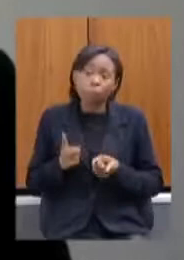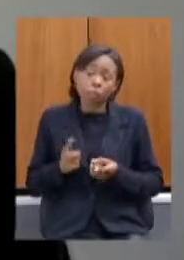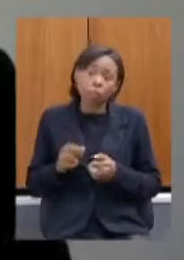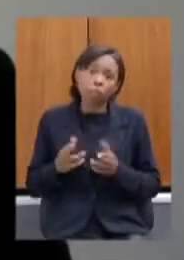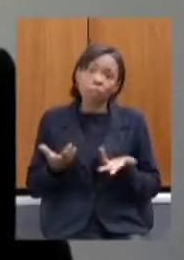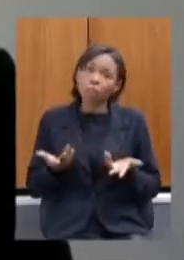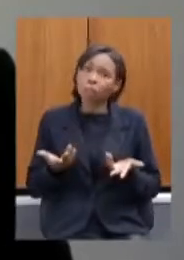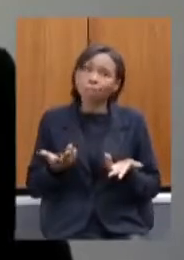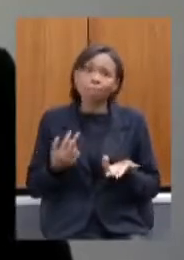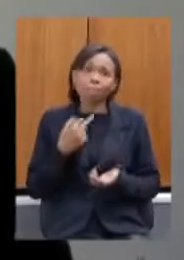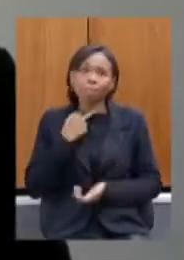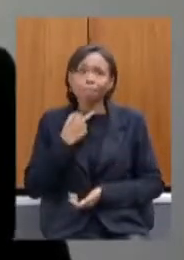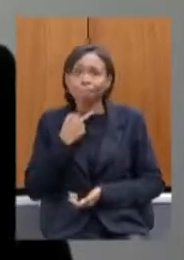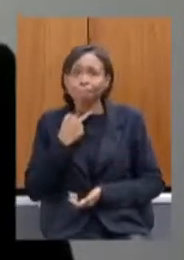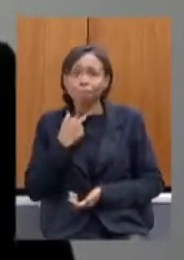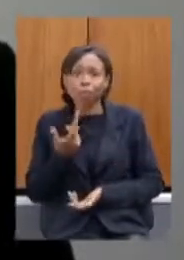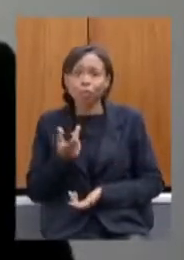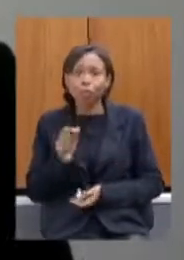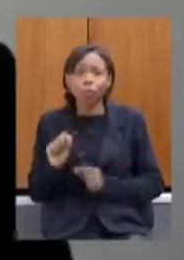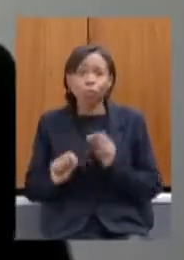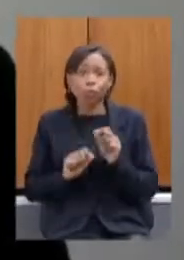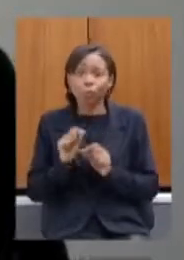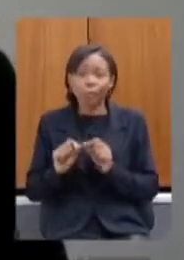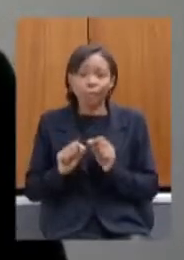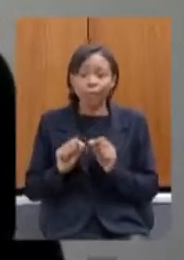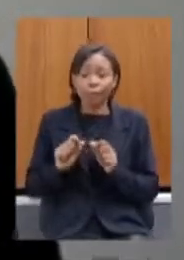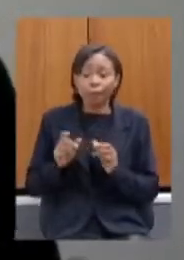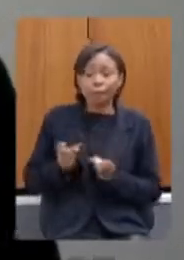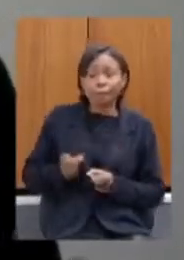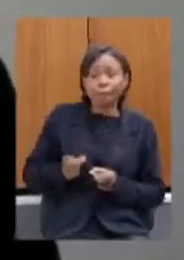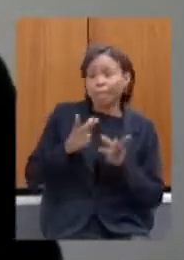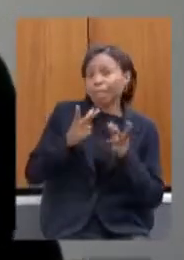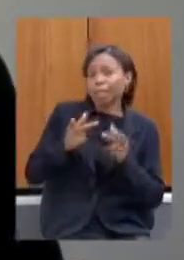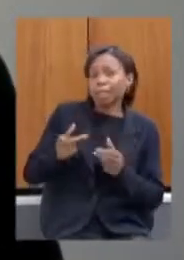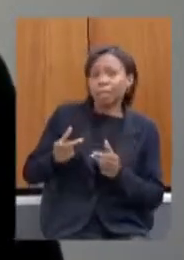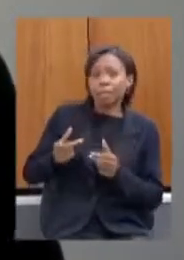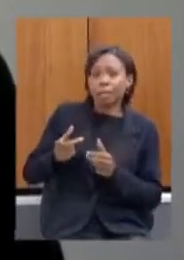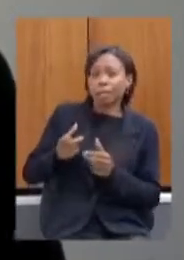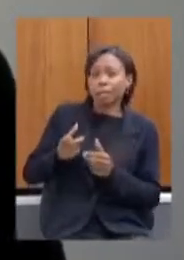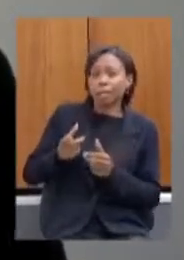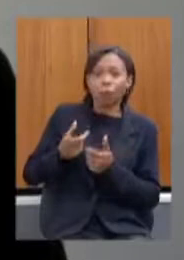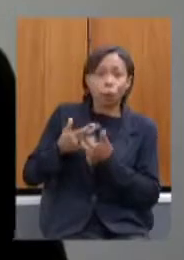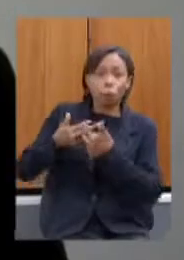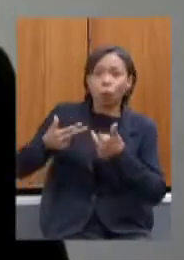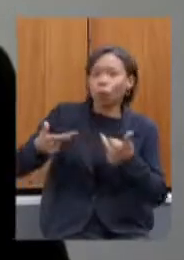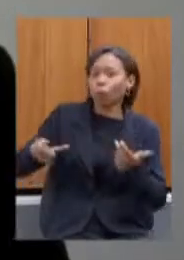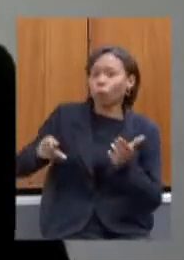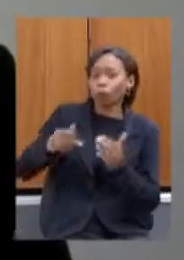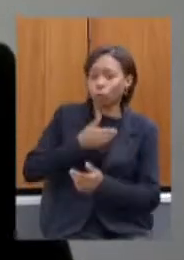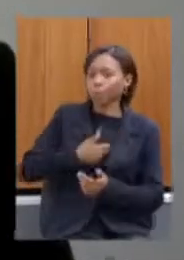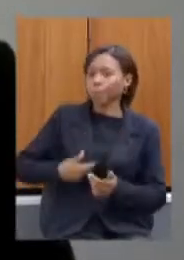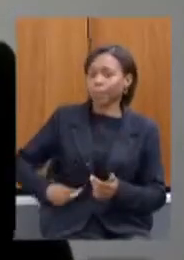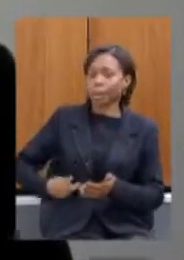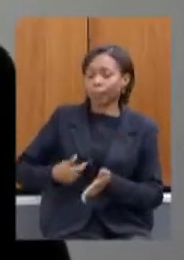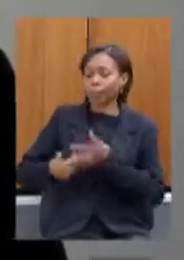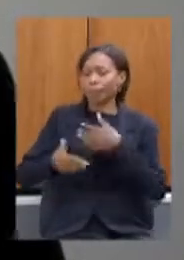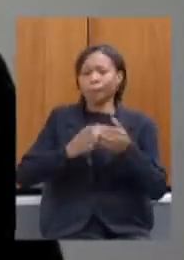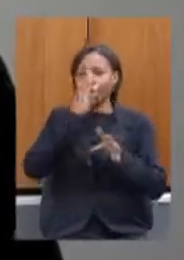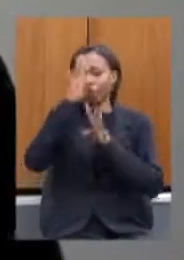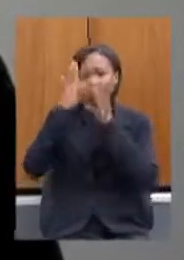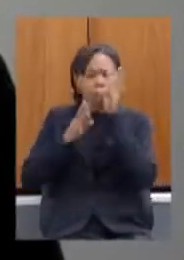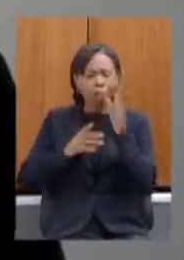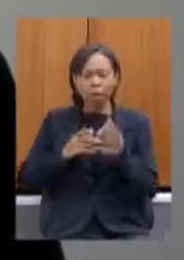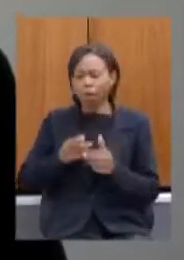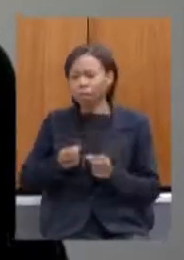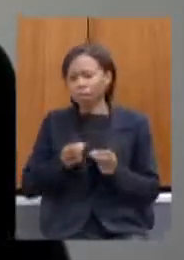uma uma venda de ativos do estado a qualquer preço isso isso não seria correto com